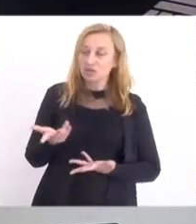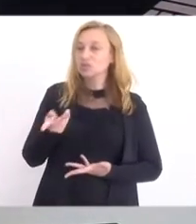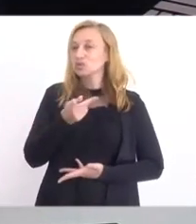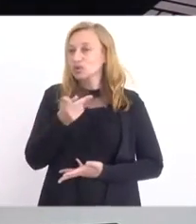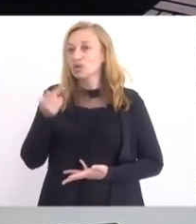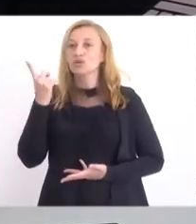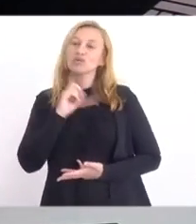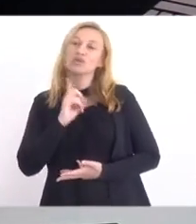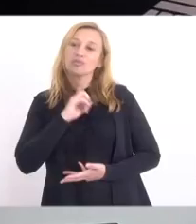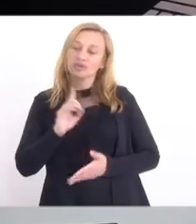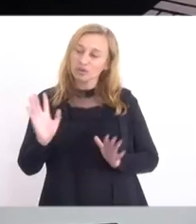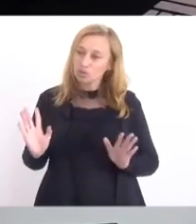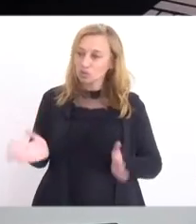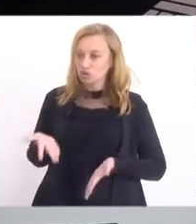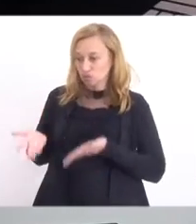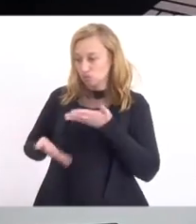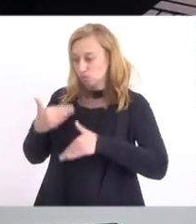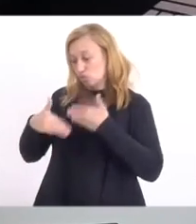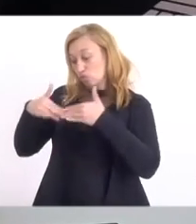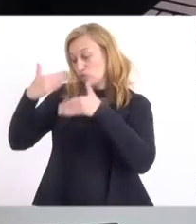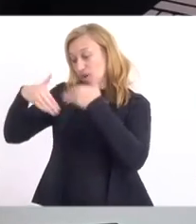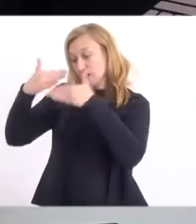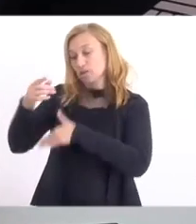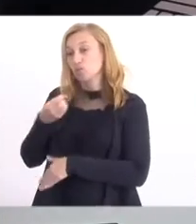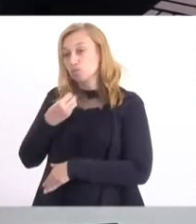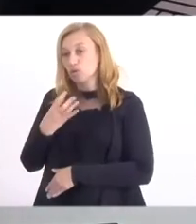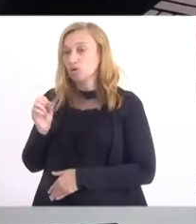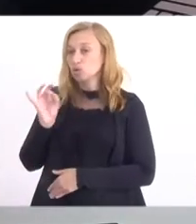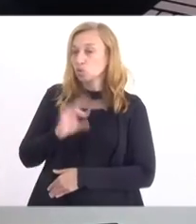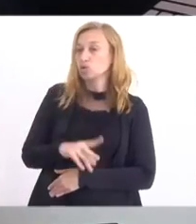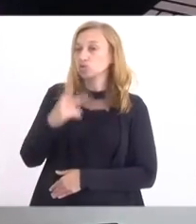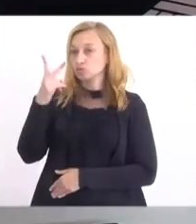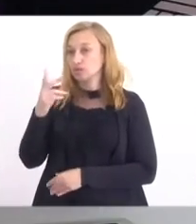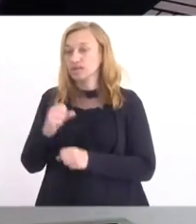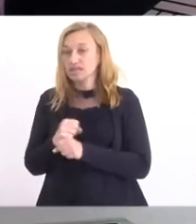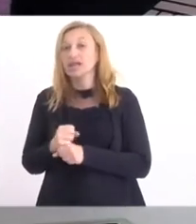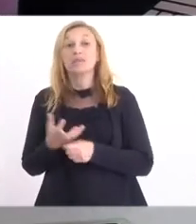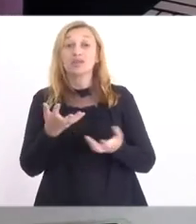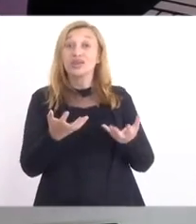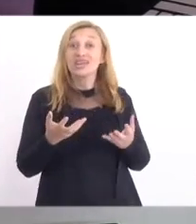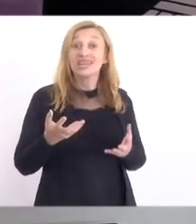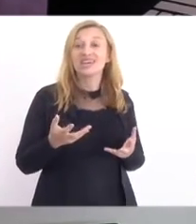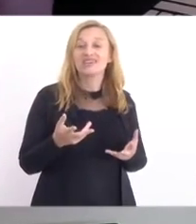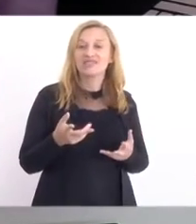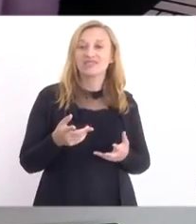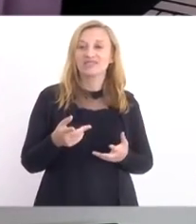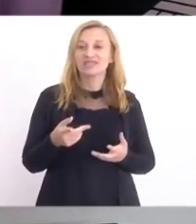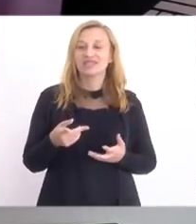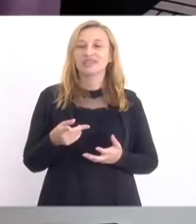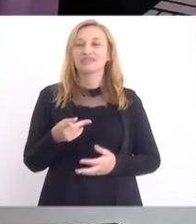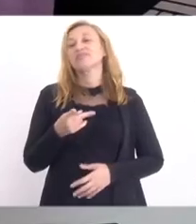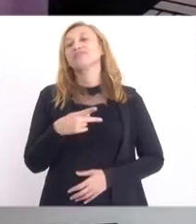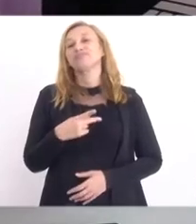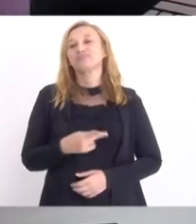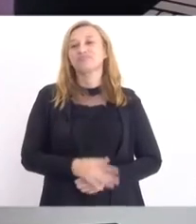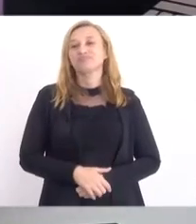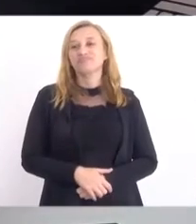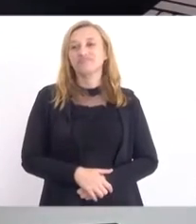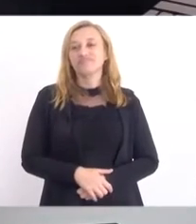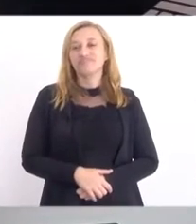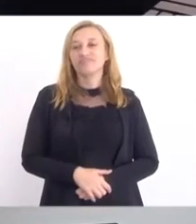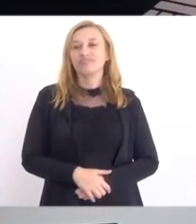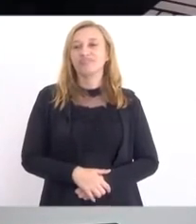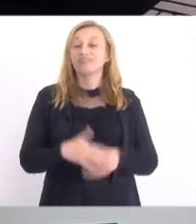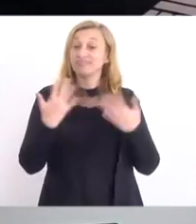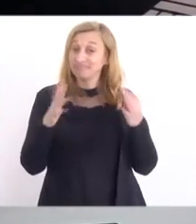um desempenho muito bom nesses últimos dois anos. Mas eu queria marcar essa posição de